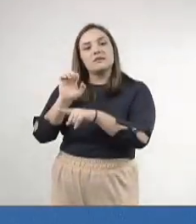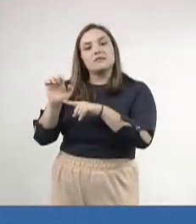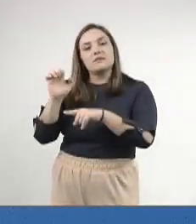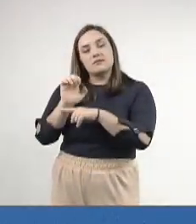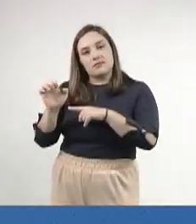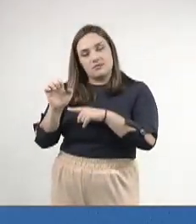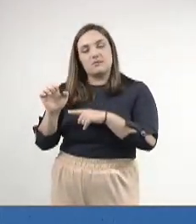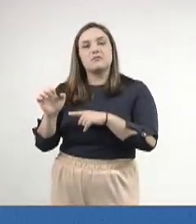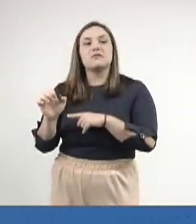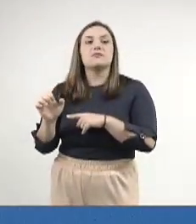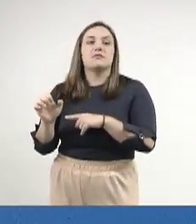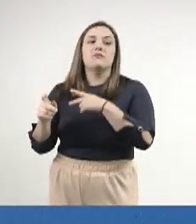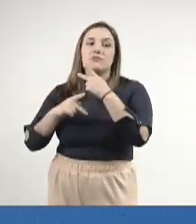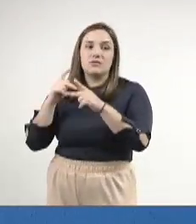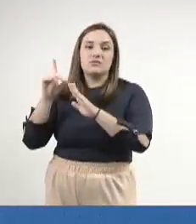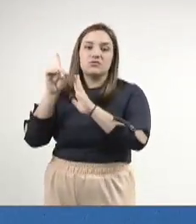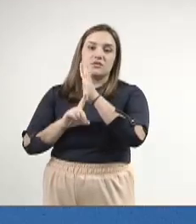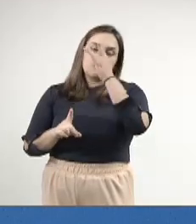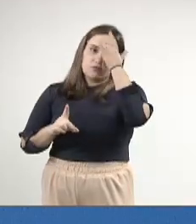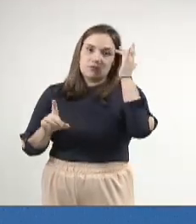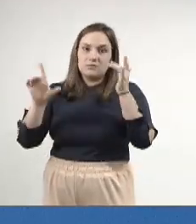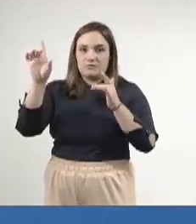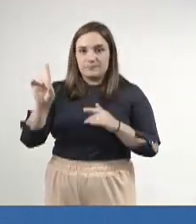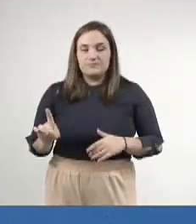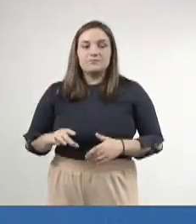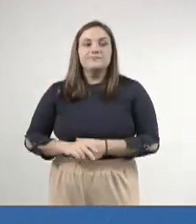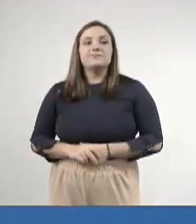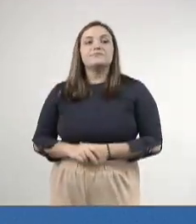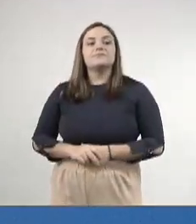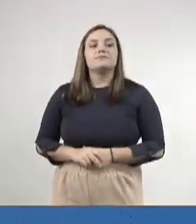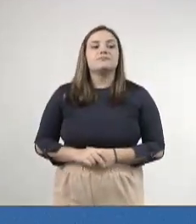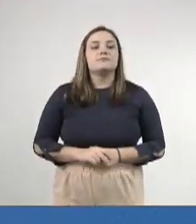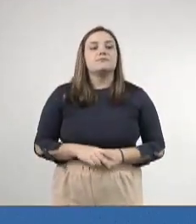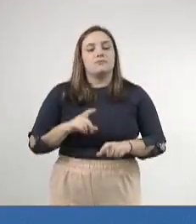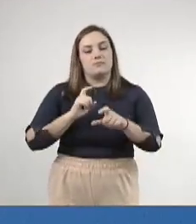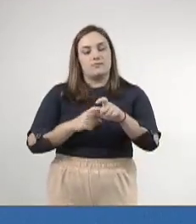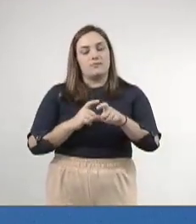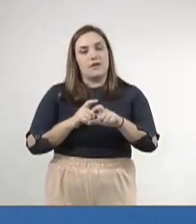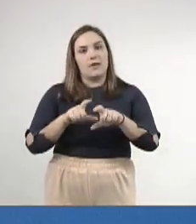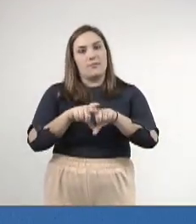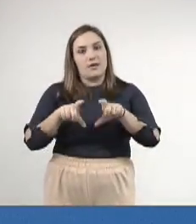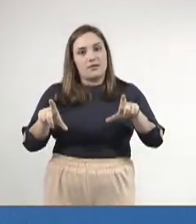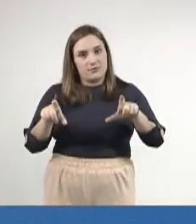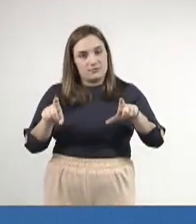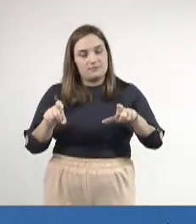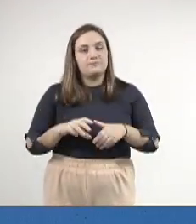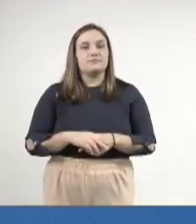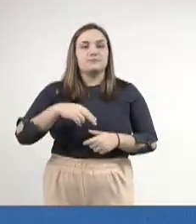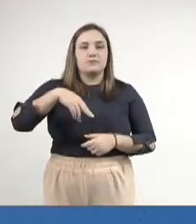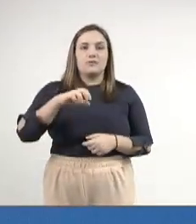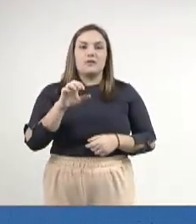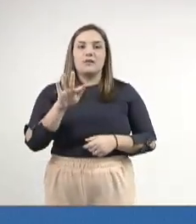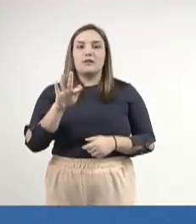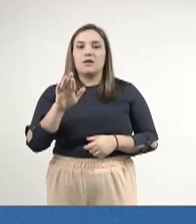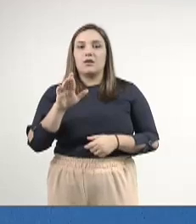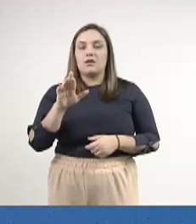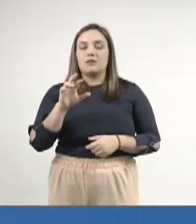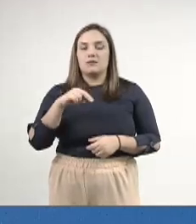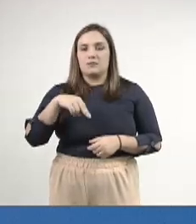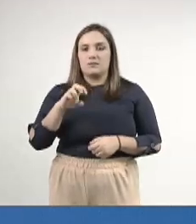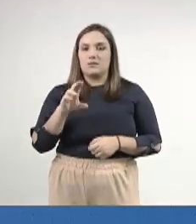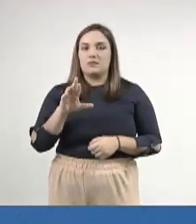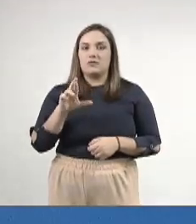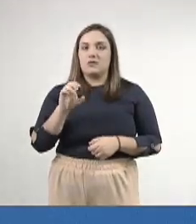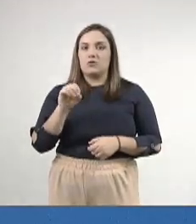em vigor, que trata sobre os direitos das pessoas com deficiência. Parágrafo único. A neurofibromatose, também conhecida